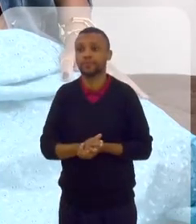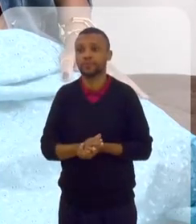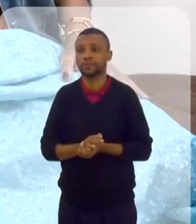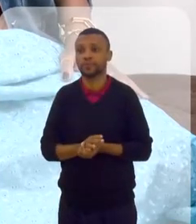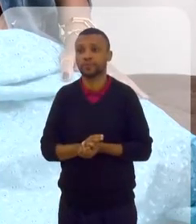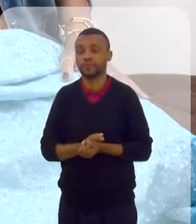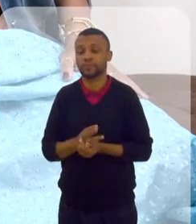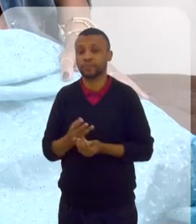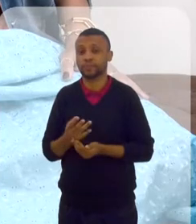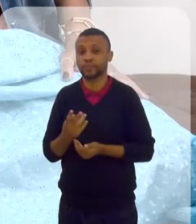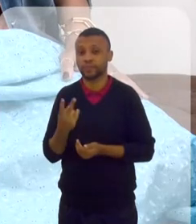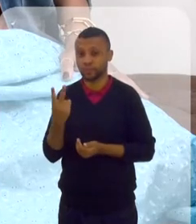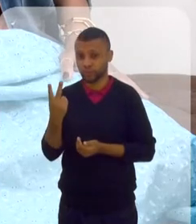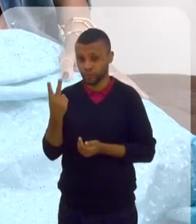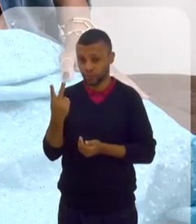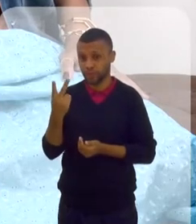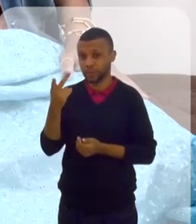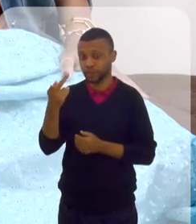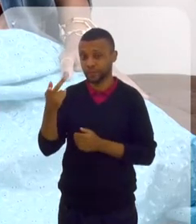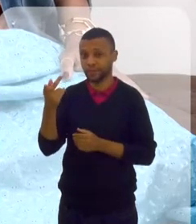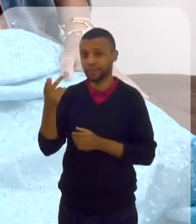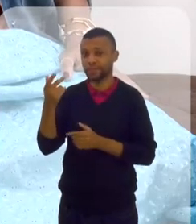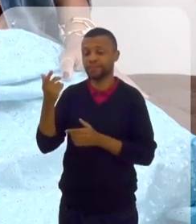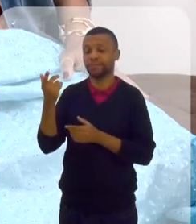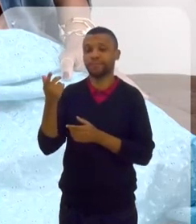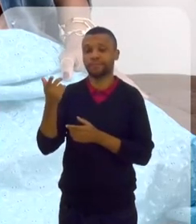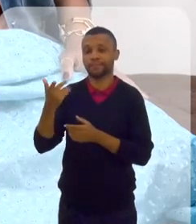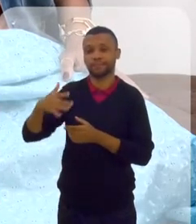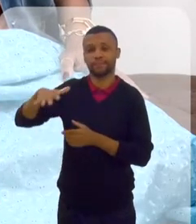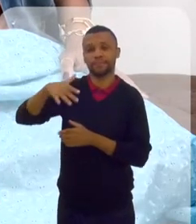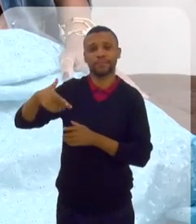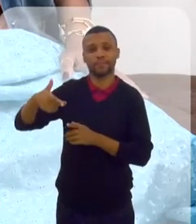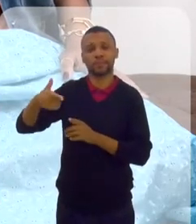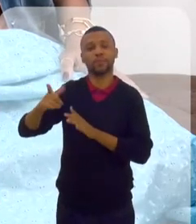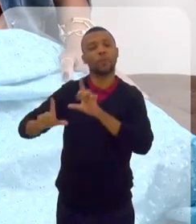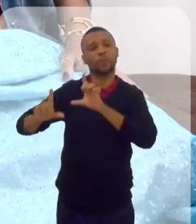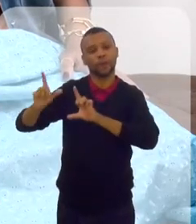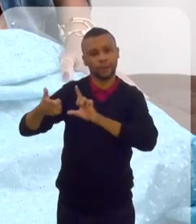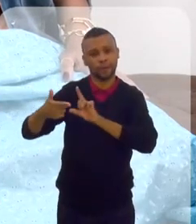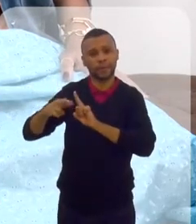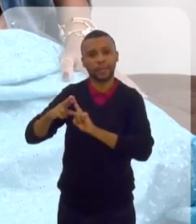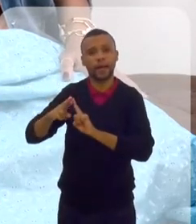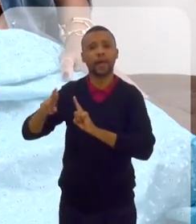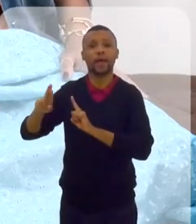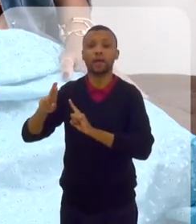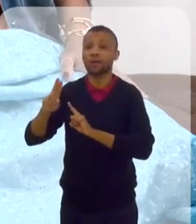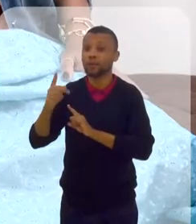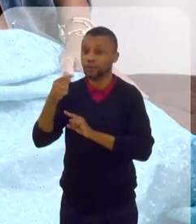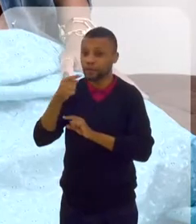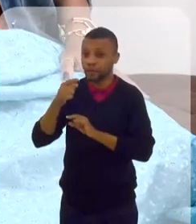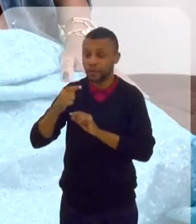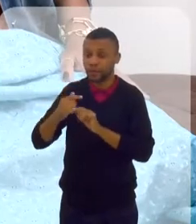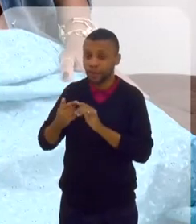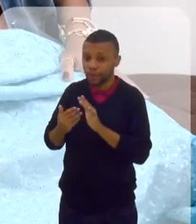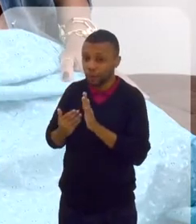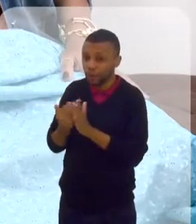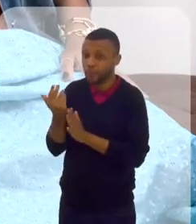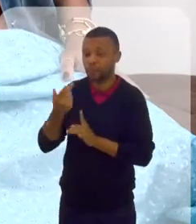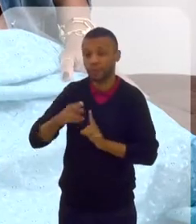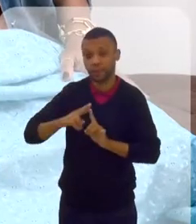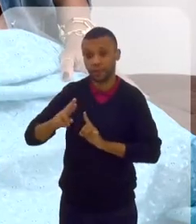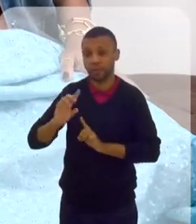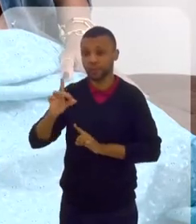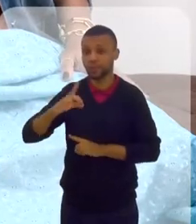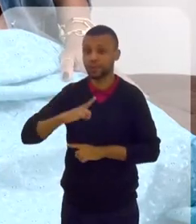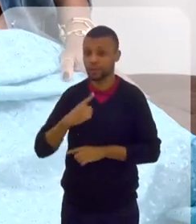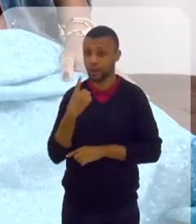frutos da ética religião, tá gente? É. Quando ele chegou, ele só tinha um. Então, agora